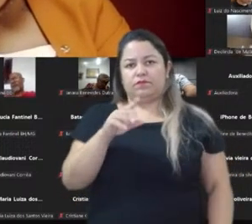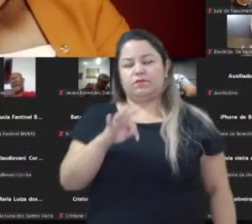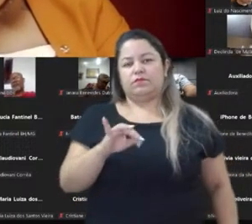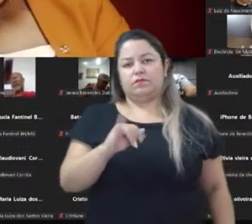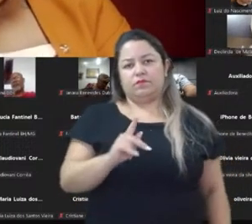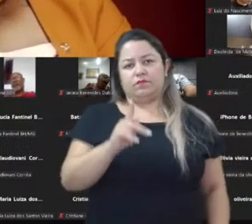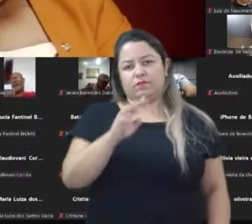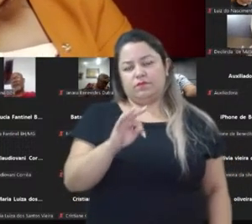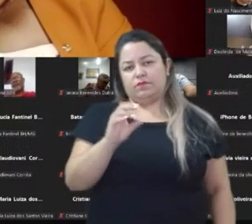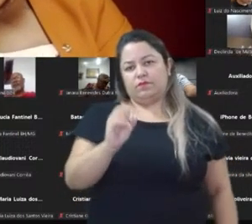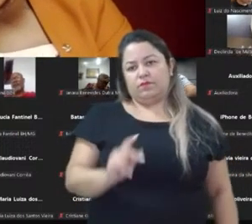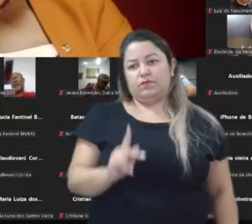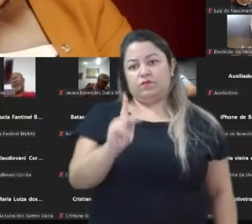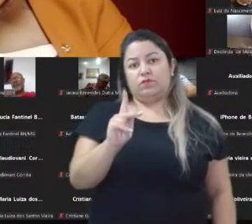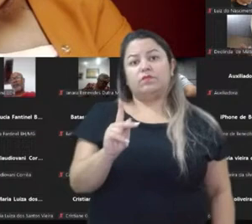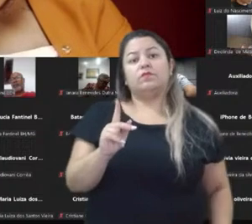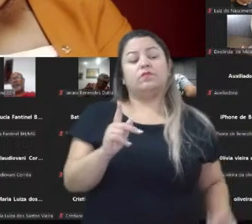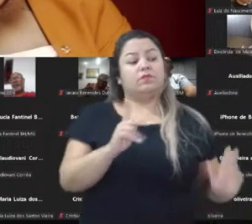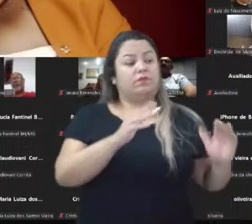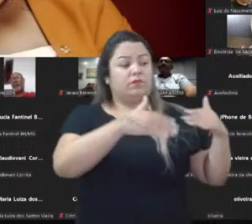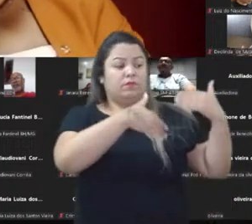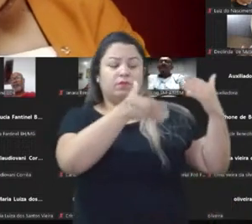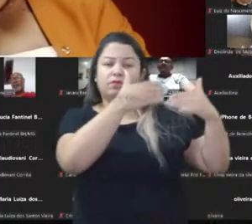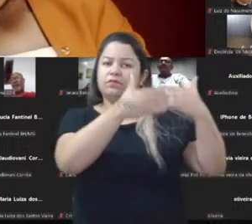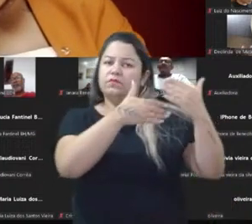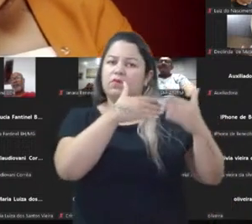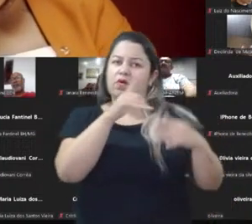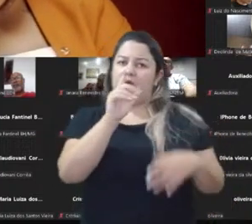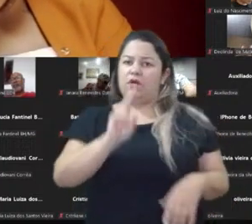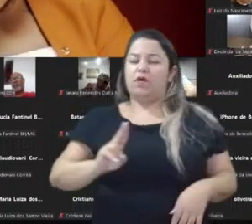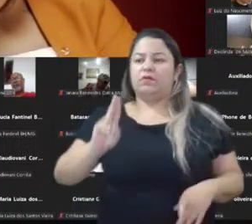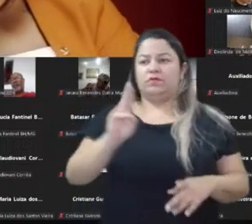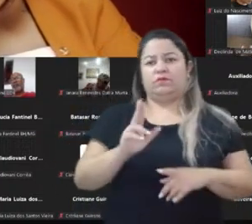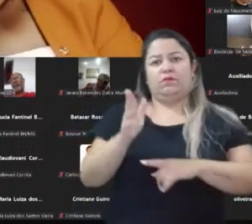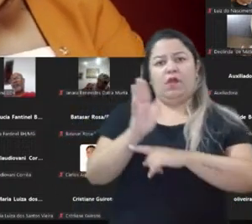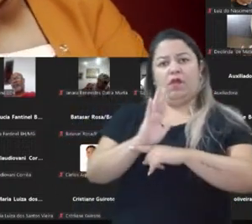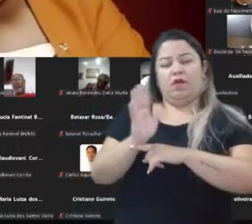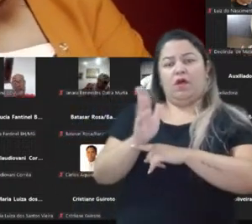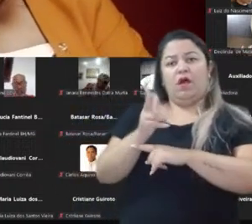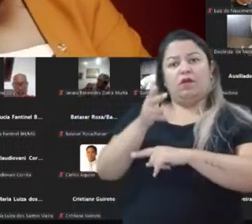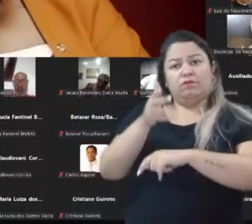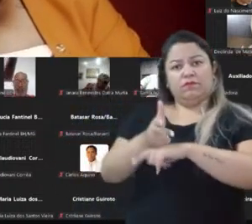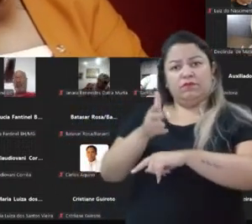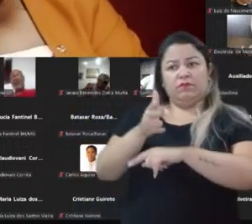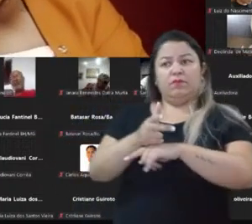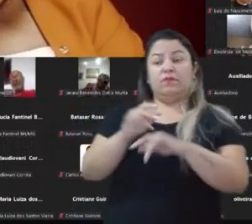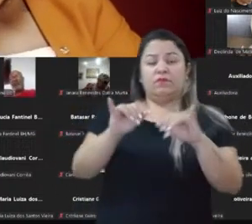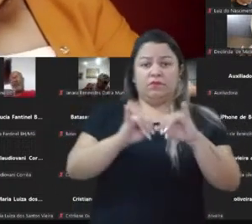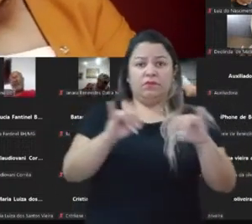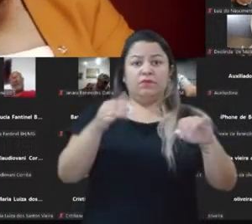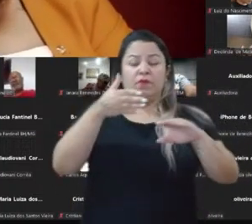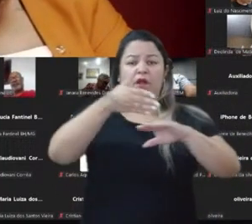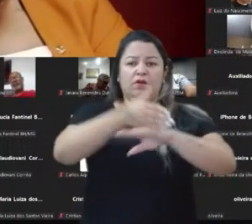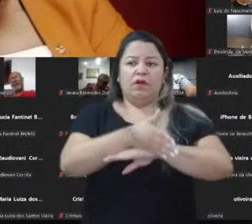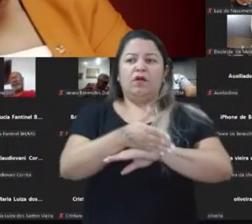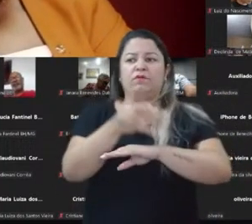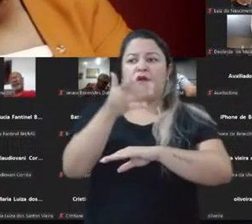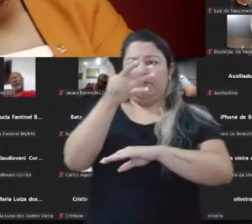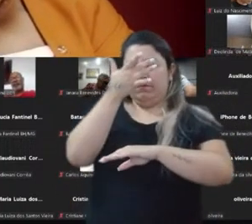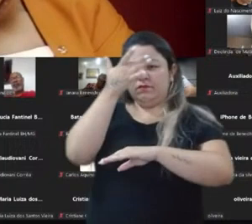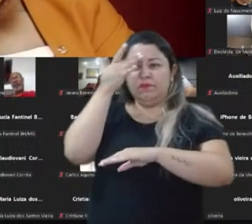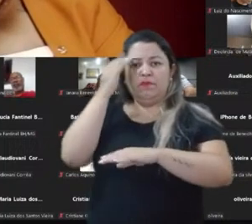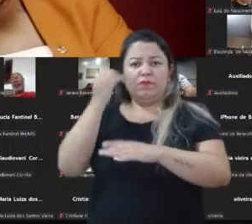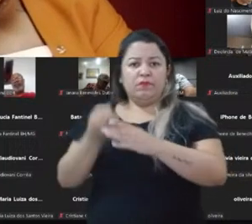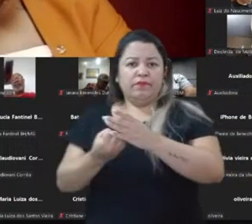geração C, o crescimento do consumo de vídeos para acessar notícias e também os influenciadores e